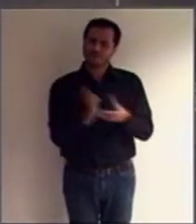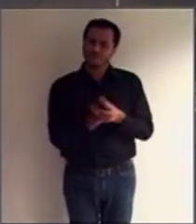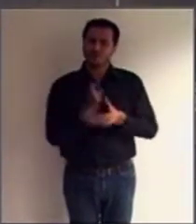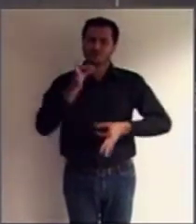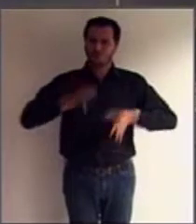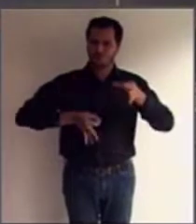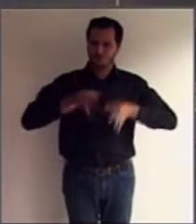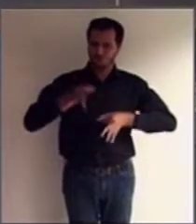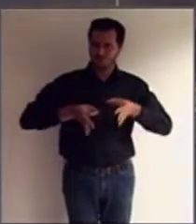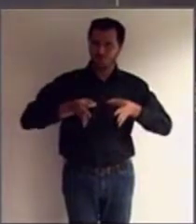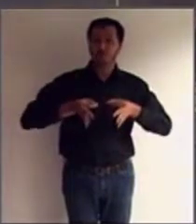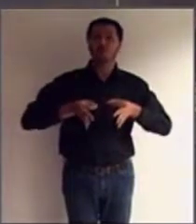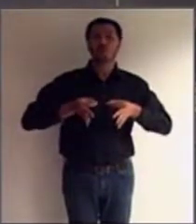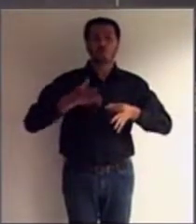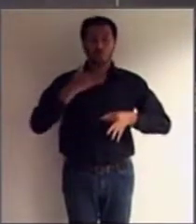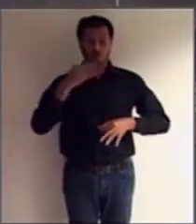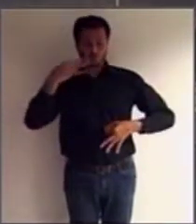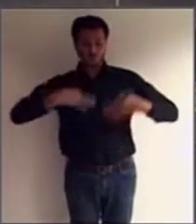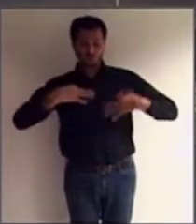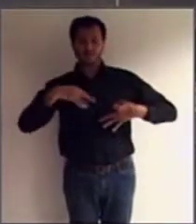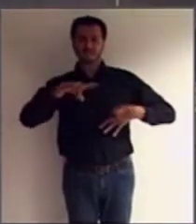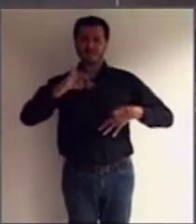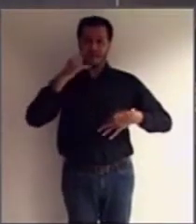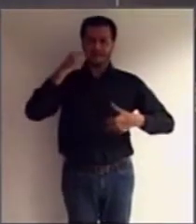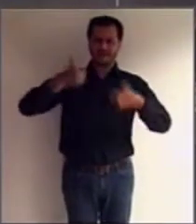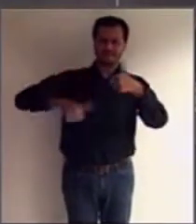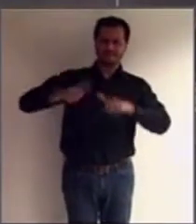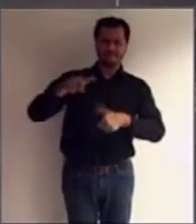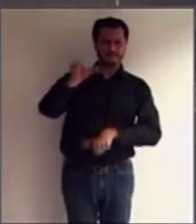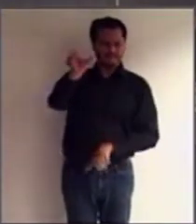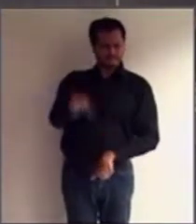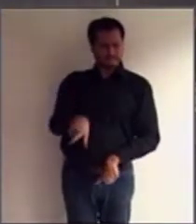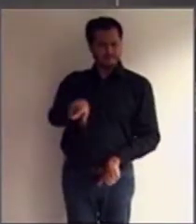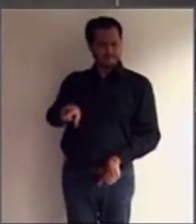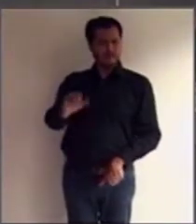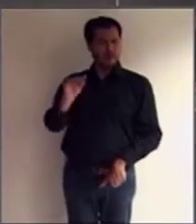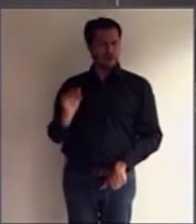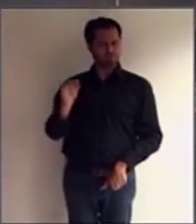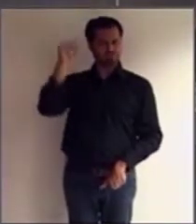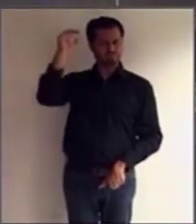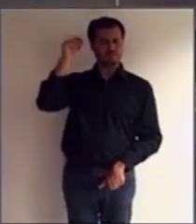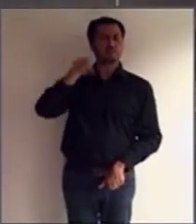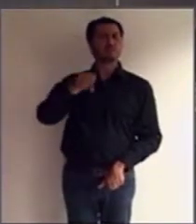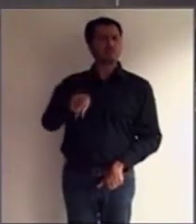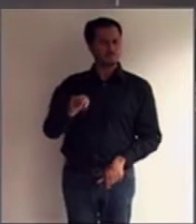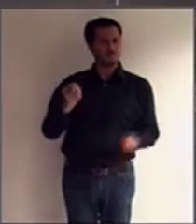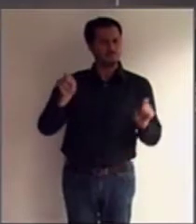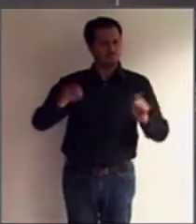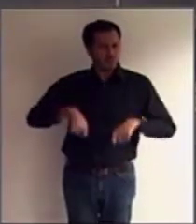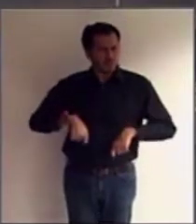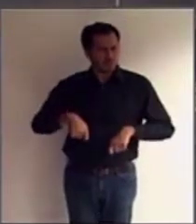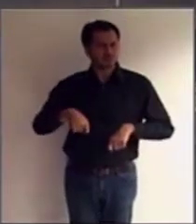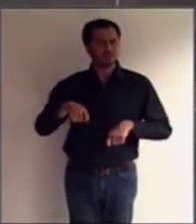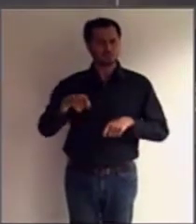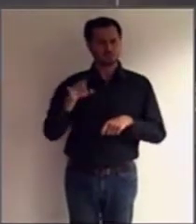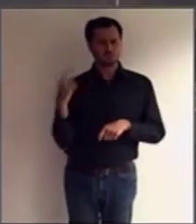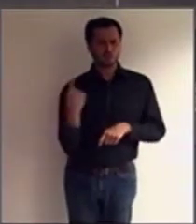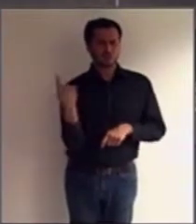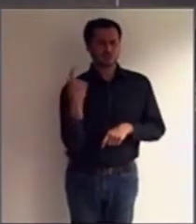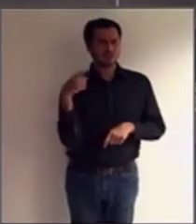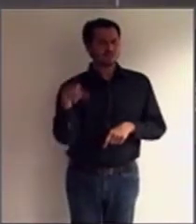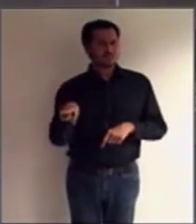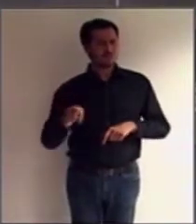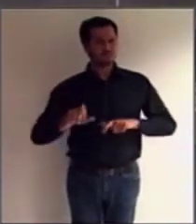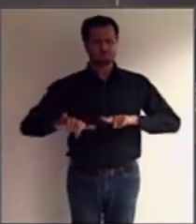compreensão de uma pessoa adulta e decide se ela pode ou não praticar sozinha atos da vida civil